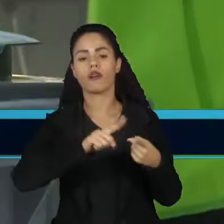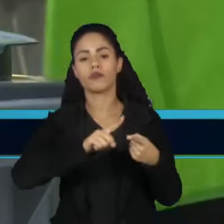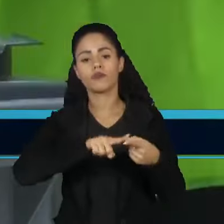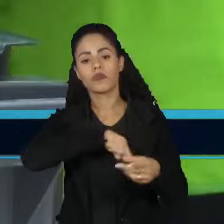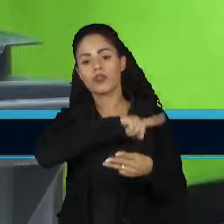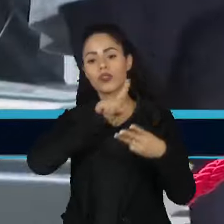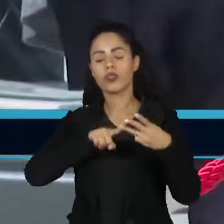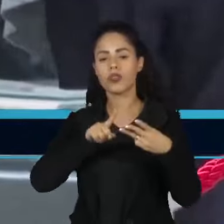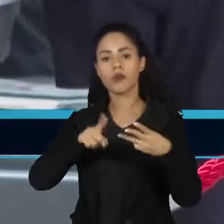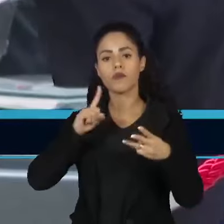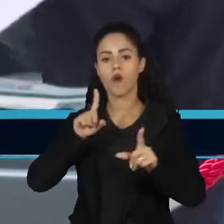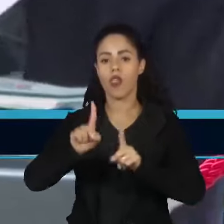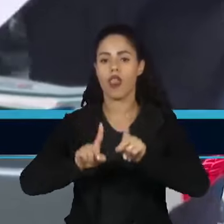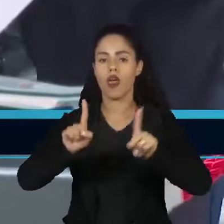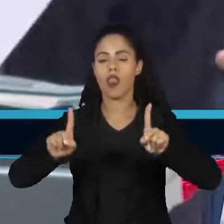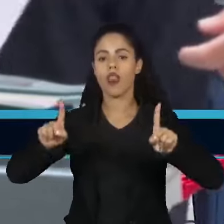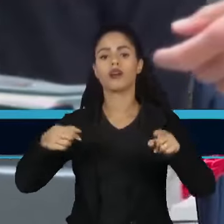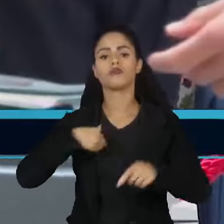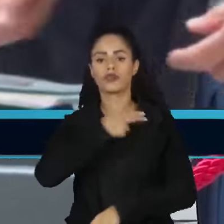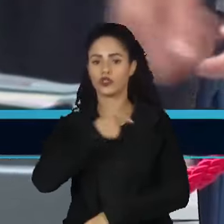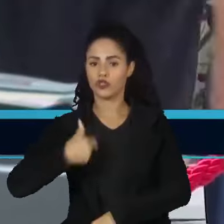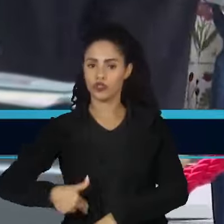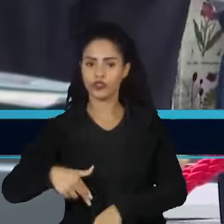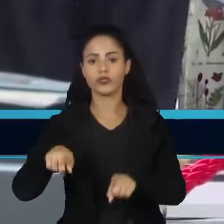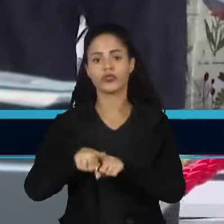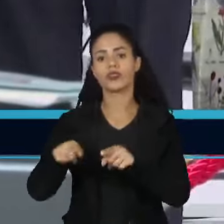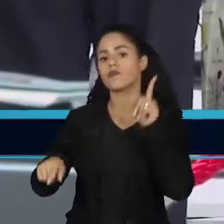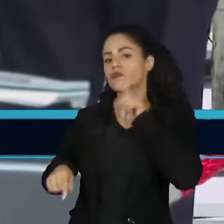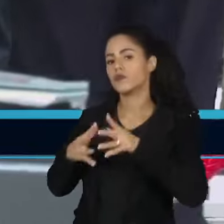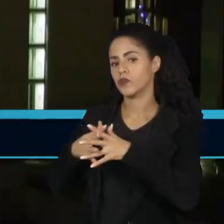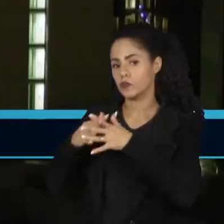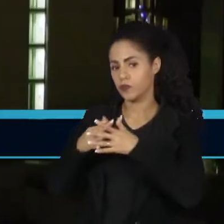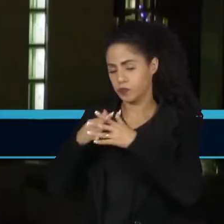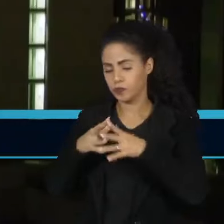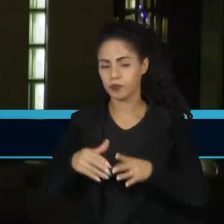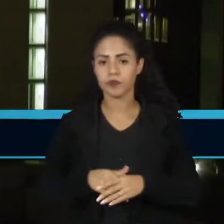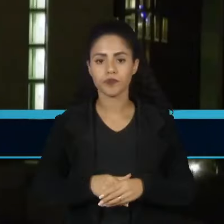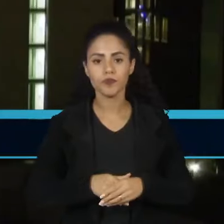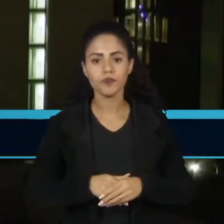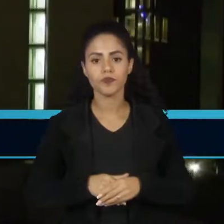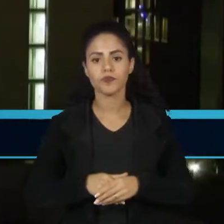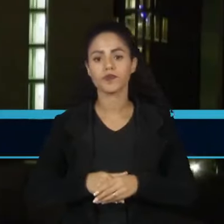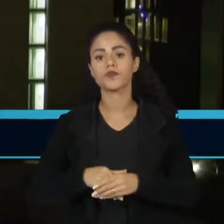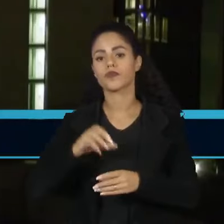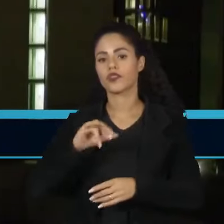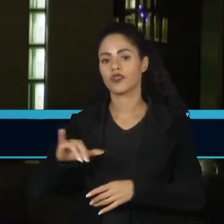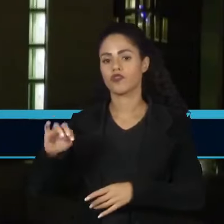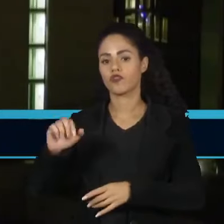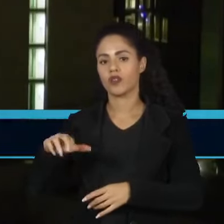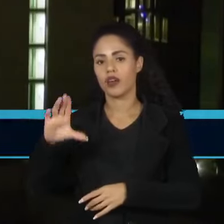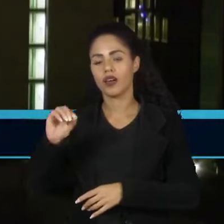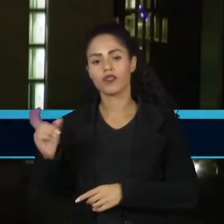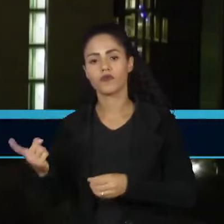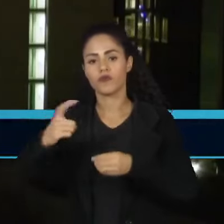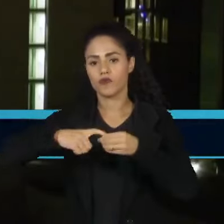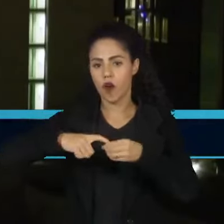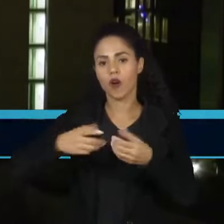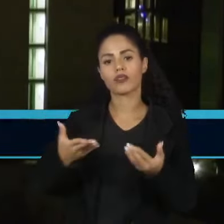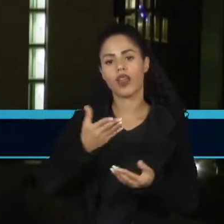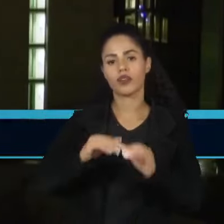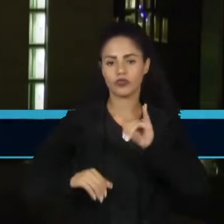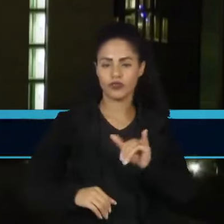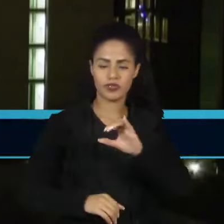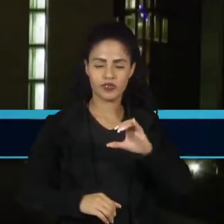disputas comerciais com gigantes como China e Estados Unidos. Cristiane Ramalho, correspondente da Deutsche Welle de Berlim, para o